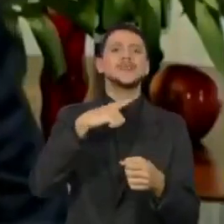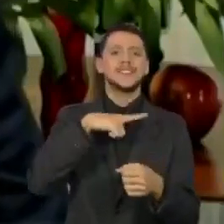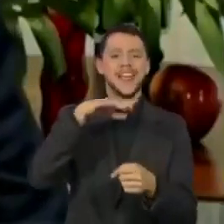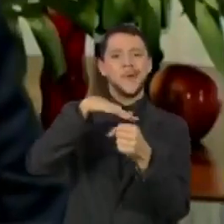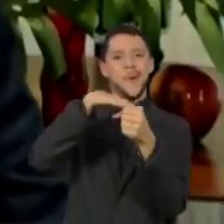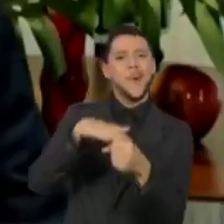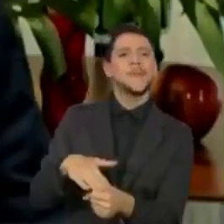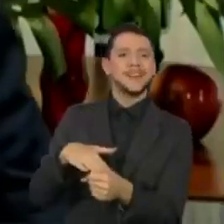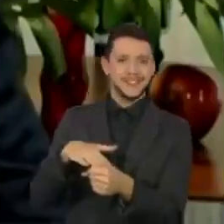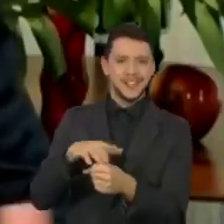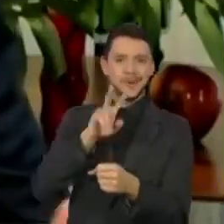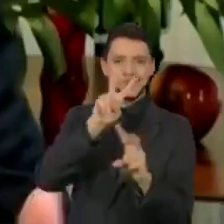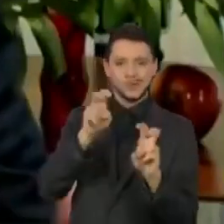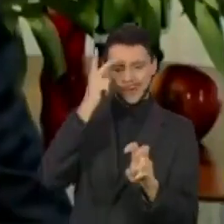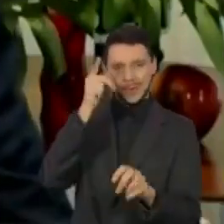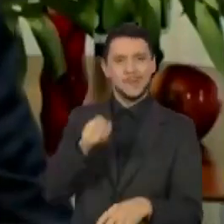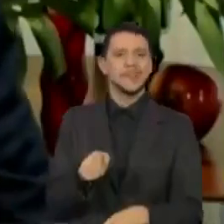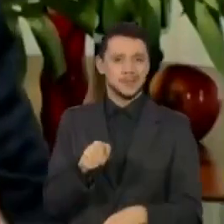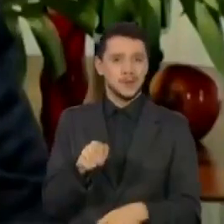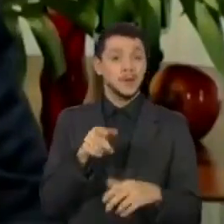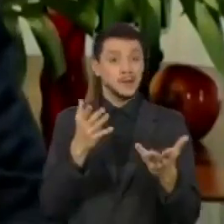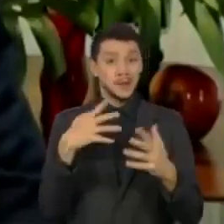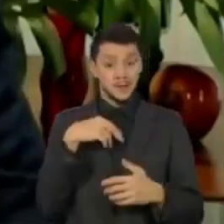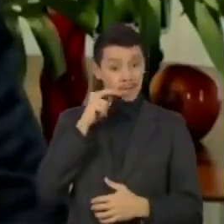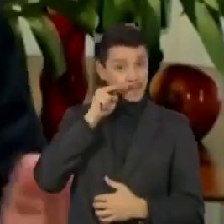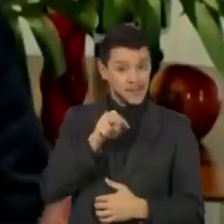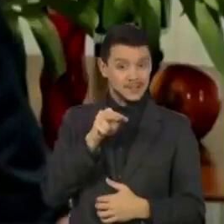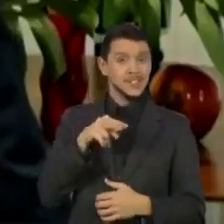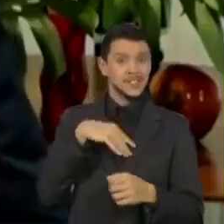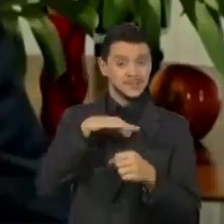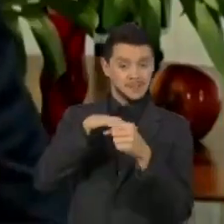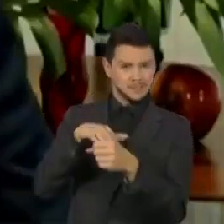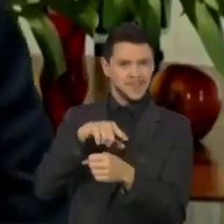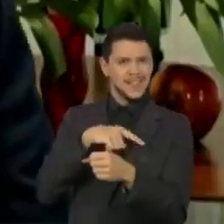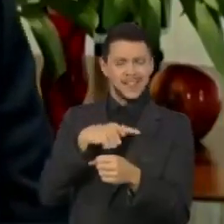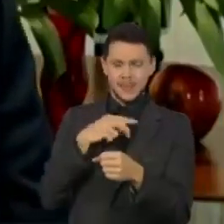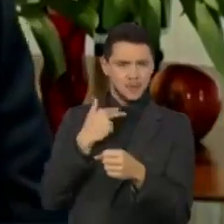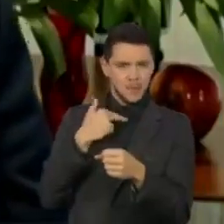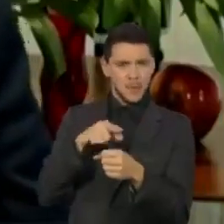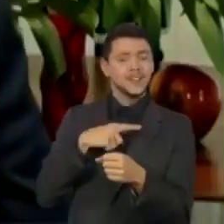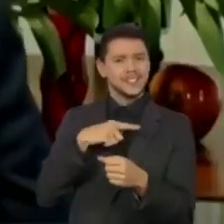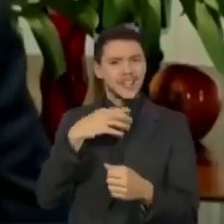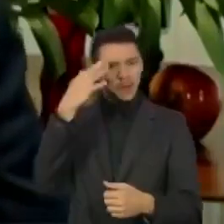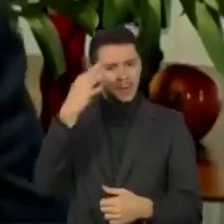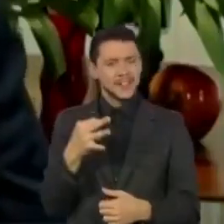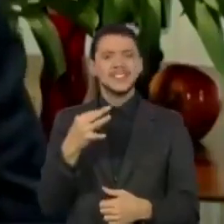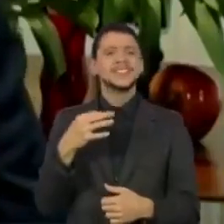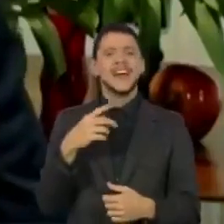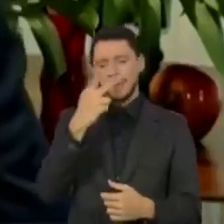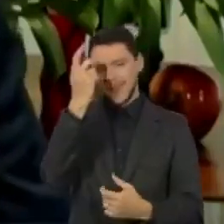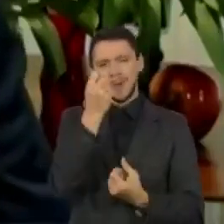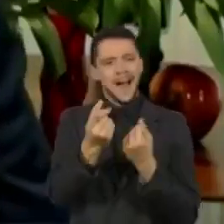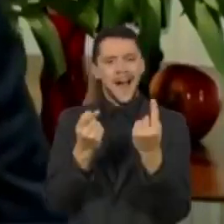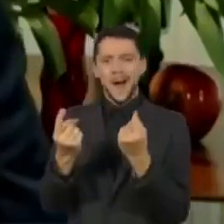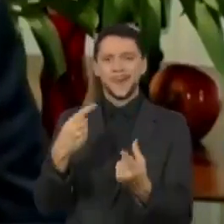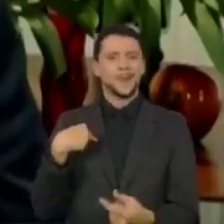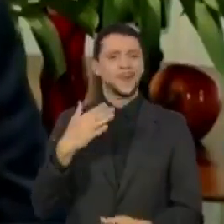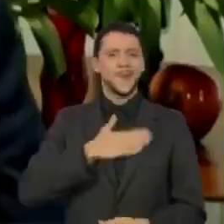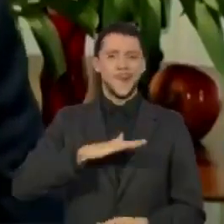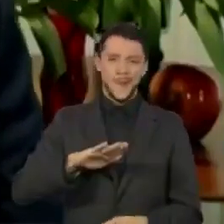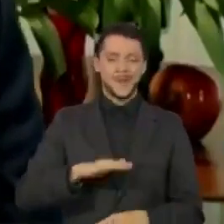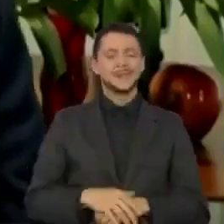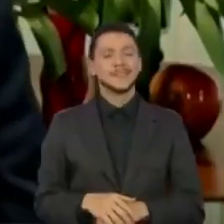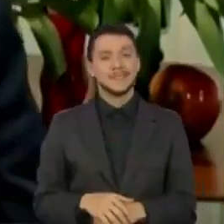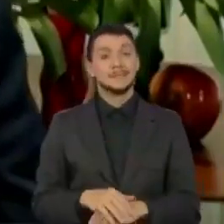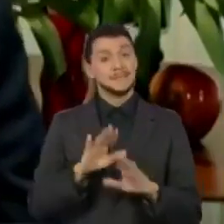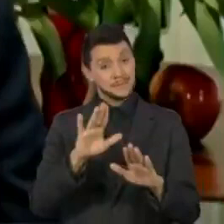pessoa sobre outra. Portanto, essa perspectiva, ao ser bem compreendida, não agrada necessariamente a todas as pessoas. E, por